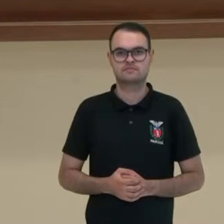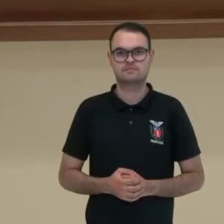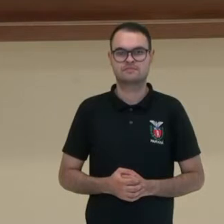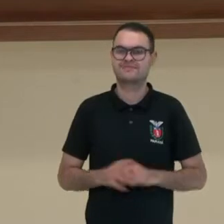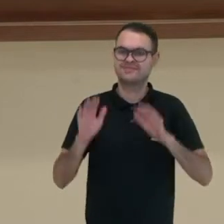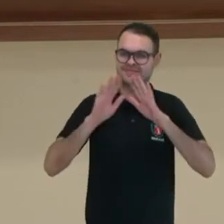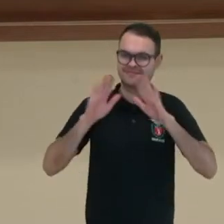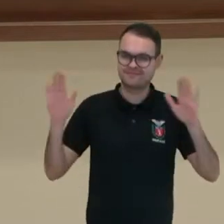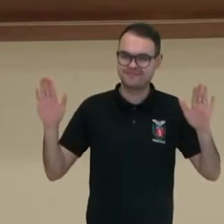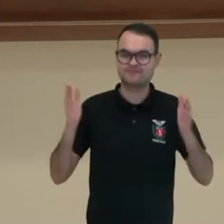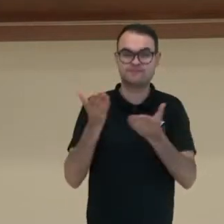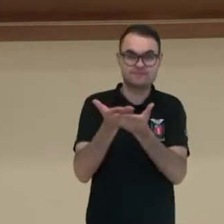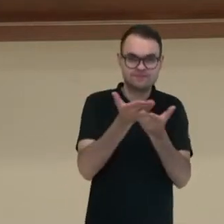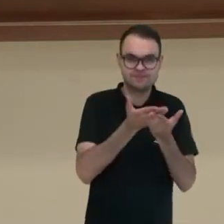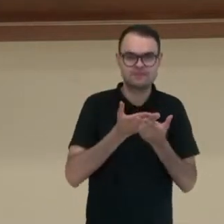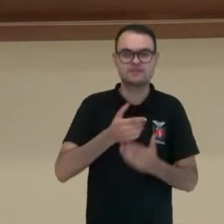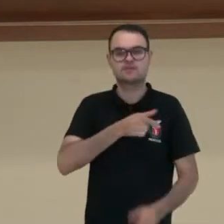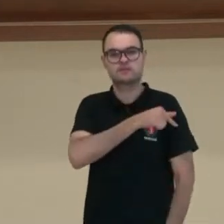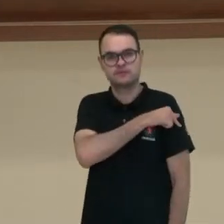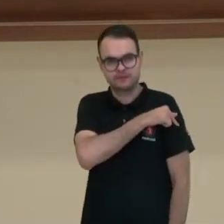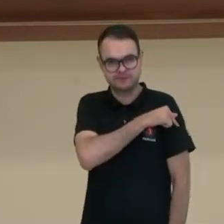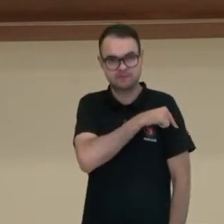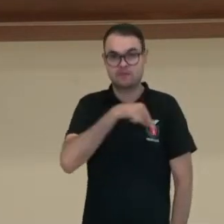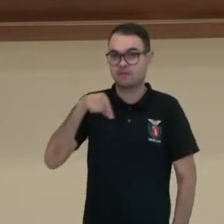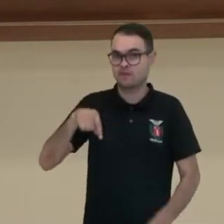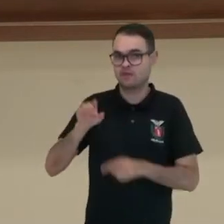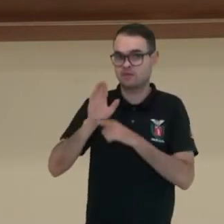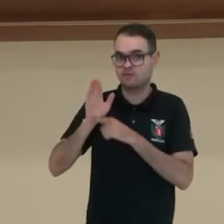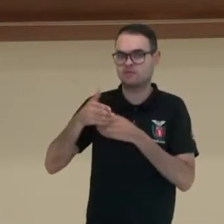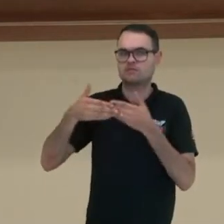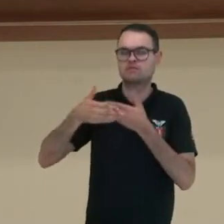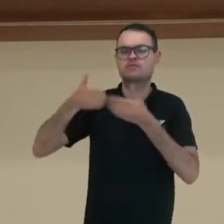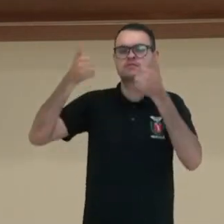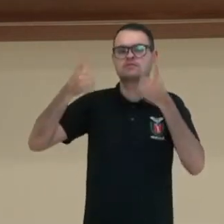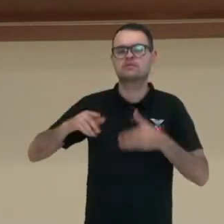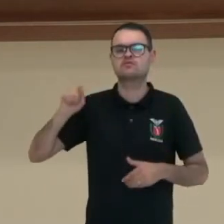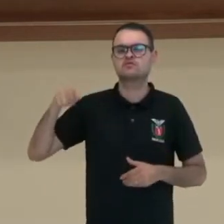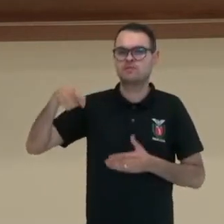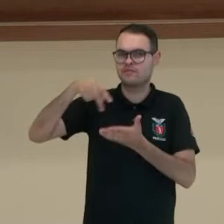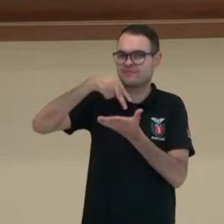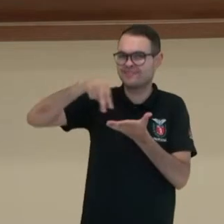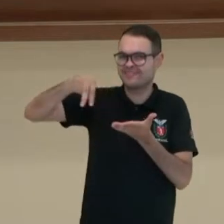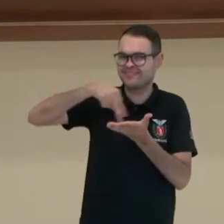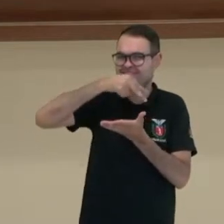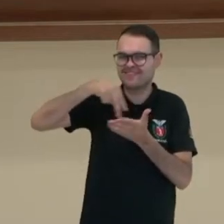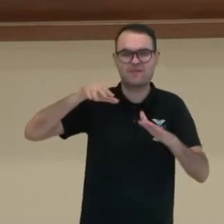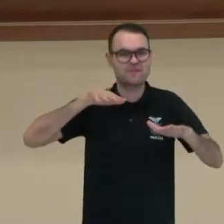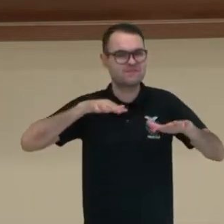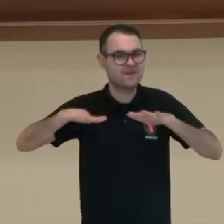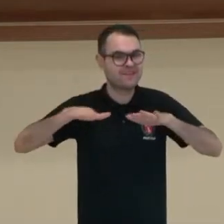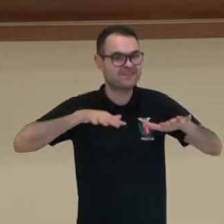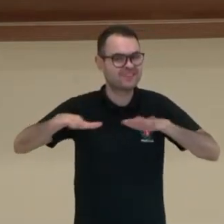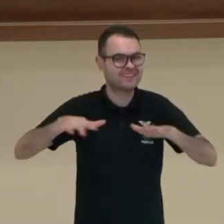Olá, estudantes do sétimo ano! Nesse vídeo nós vamos falar sobre dança, movimento